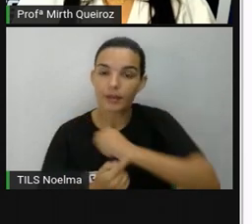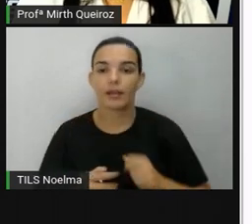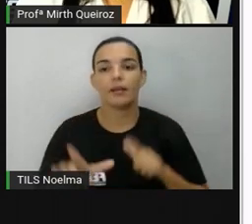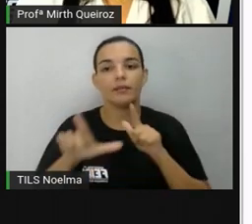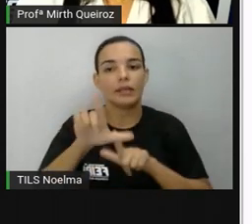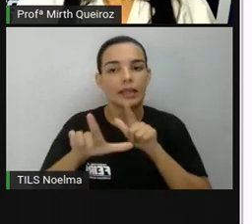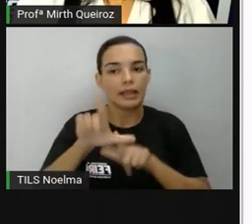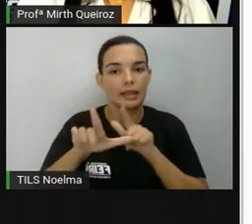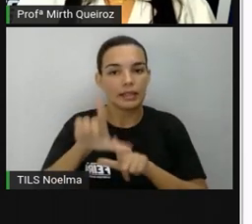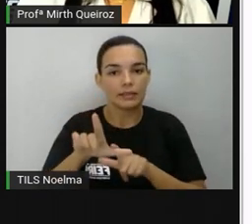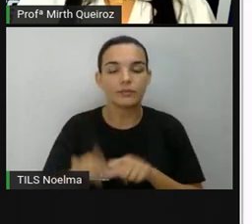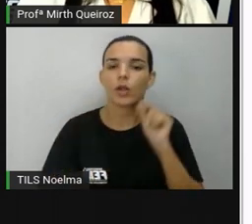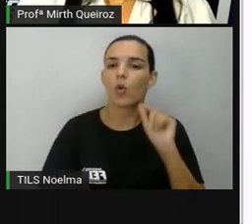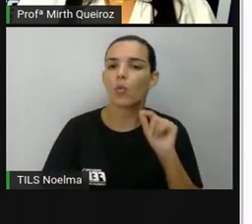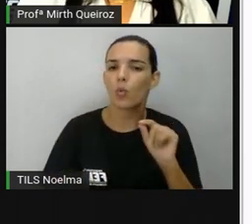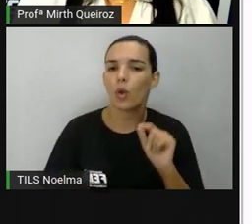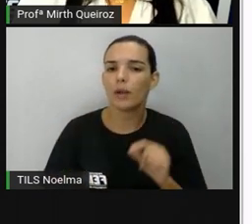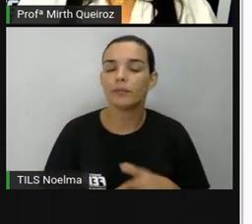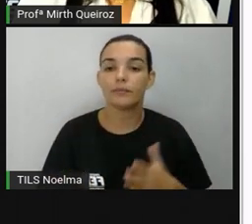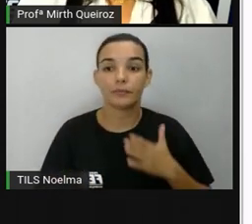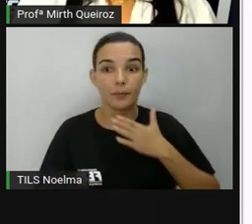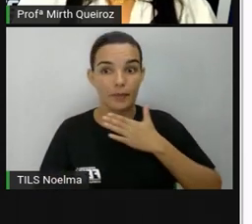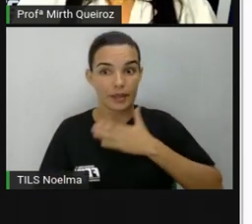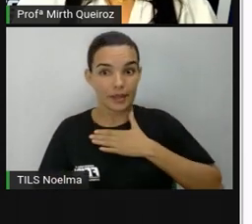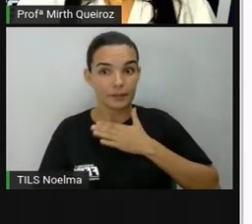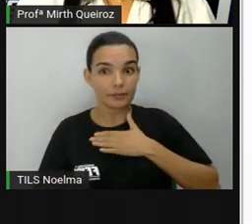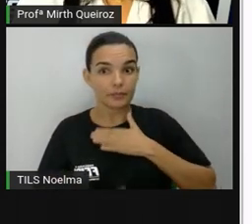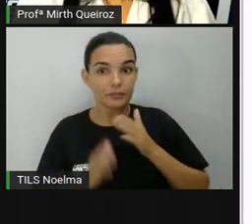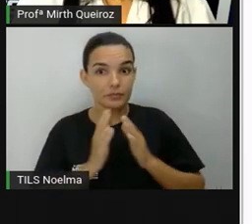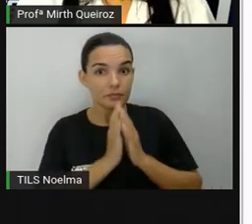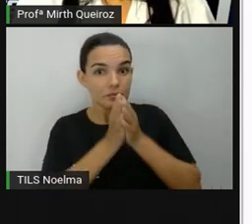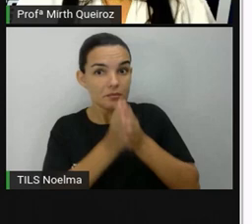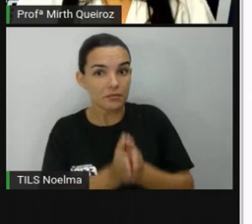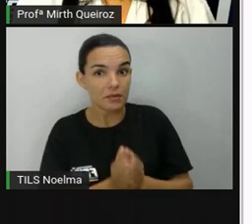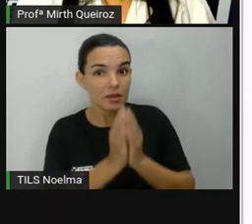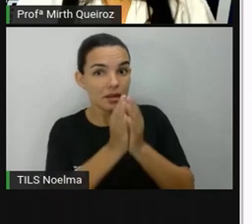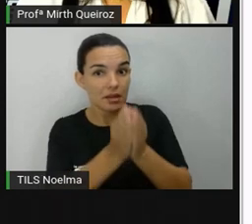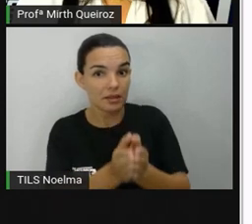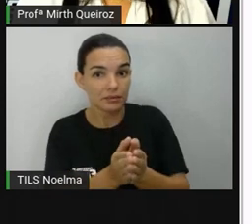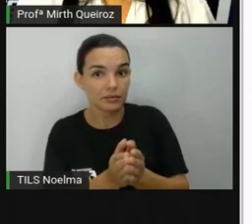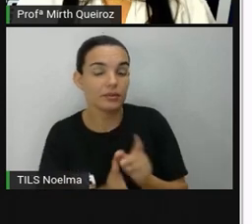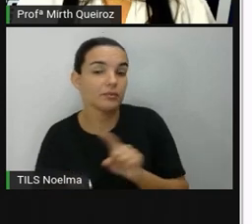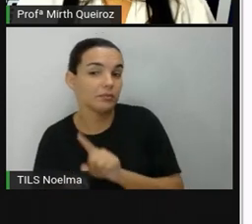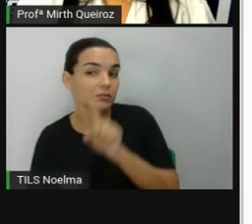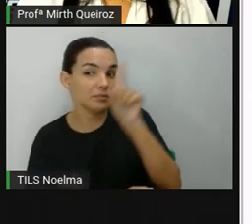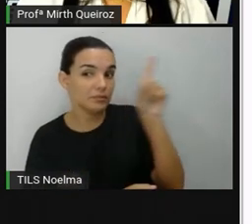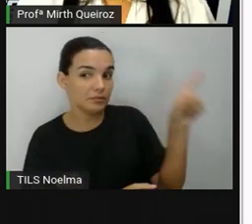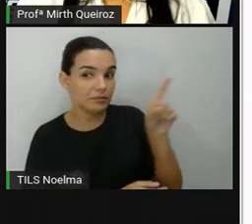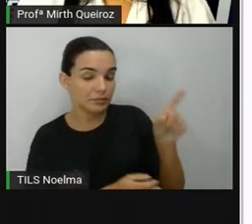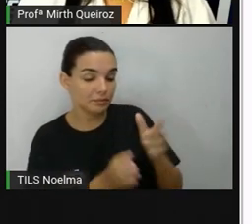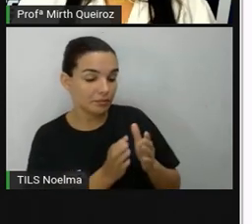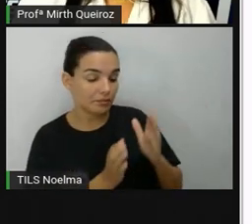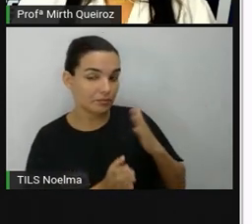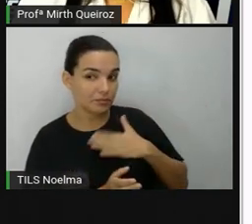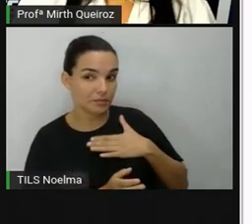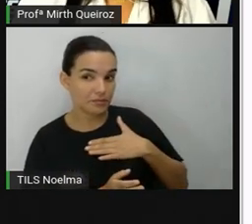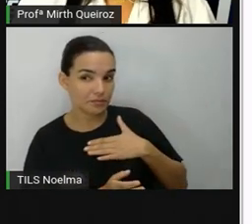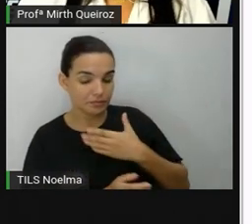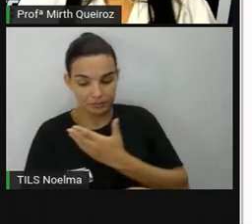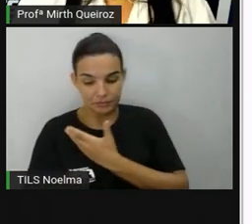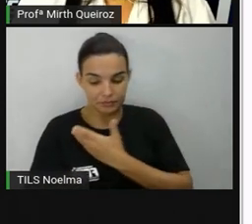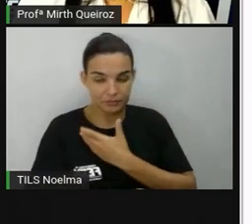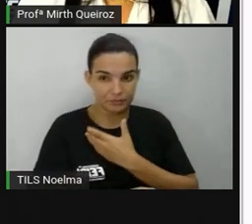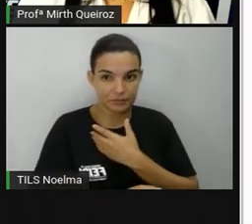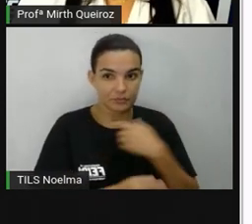partes. A primeira parte é a minha esquadra. A segunda parte é a esquadra do meu adversário, que eu vou tentar